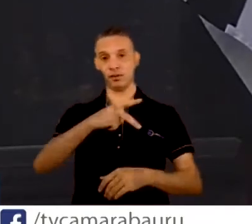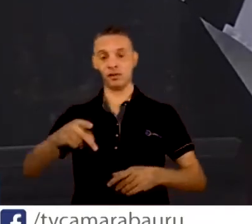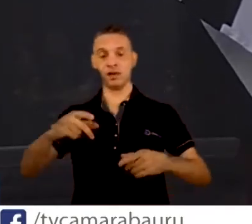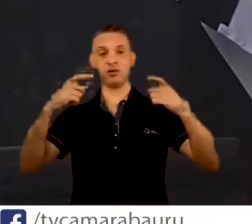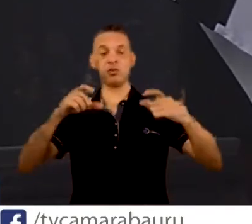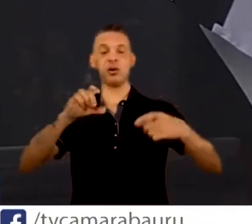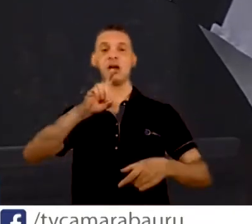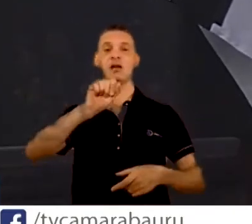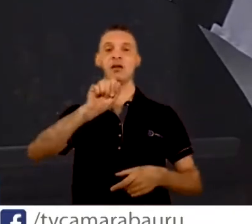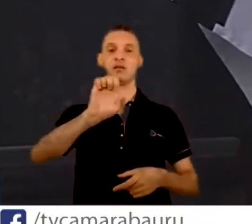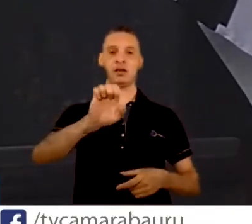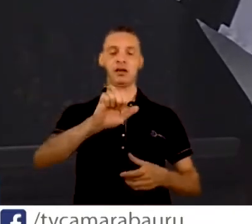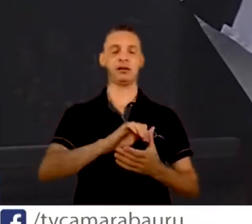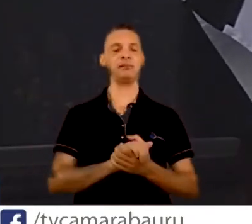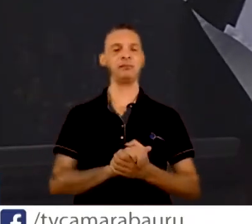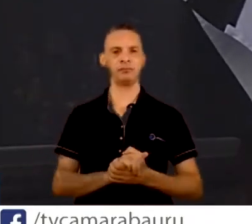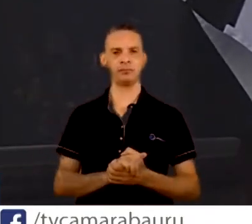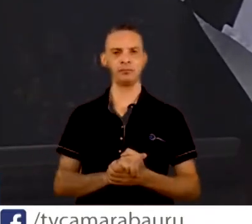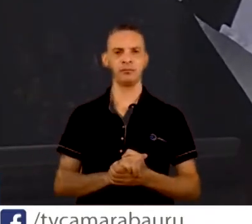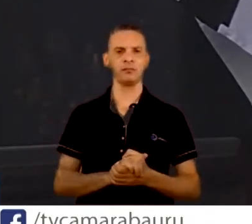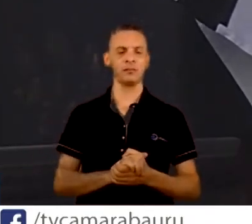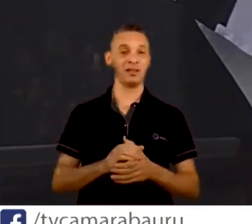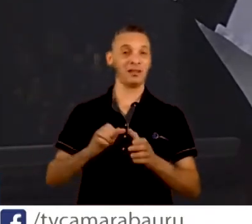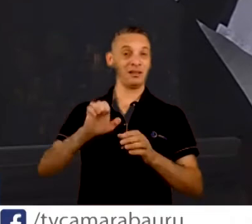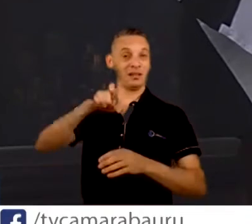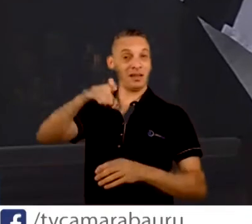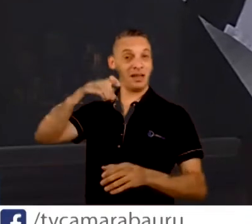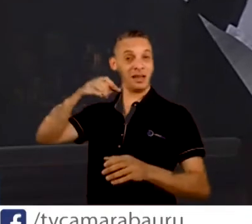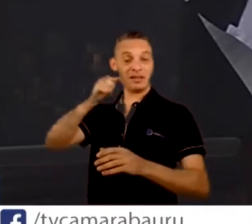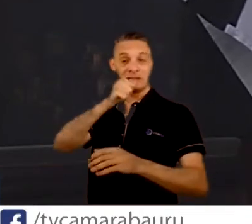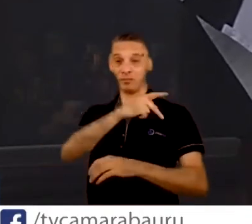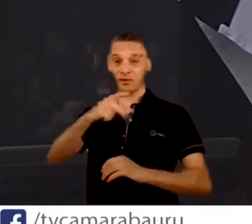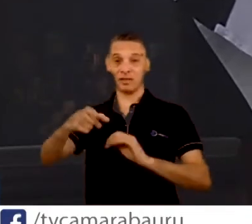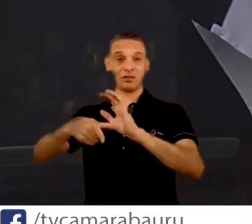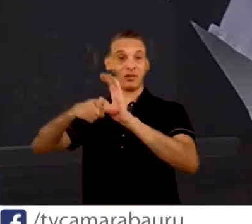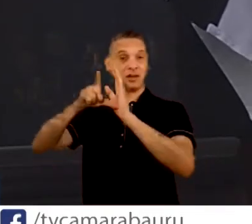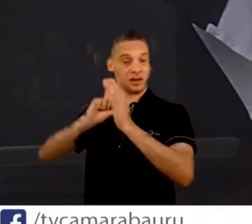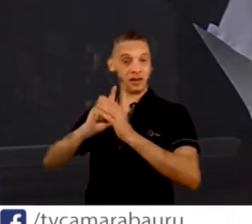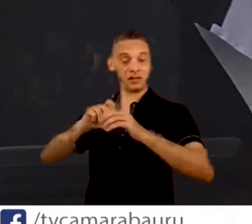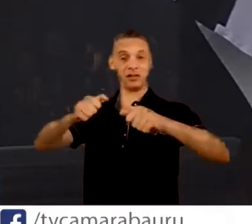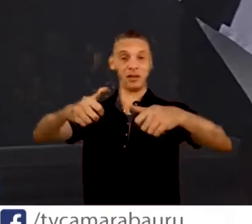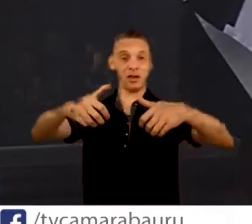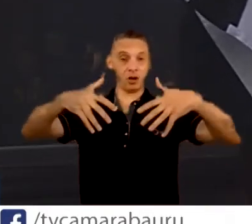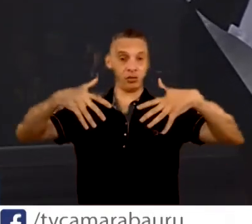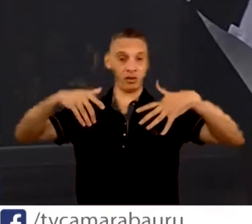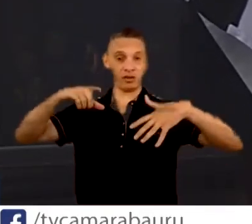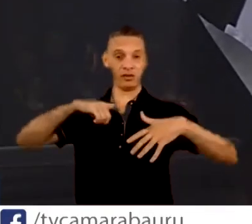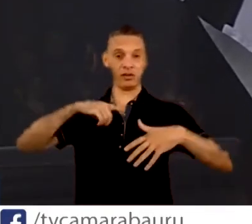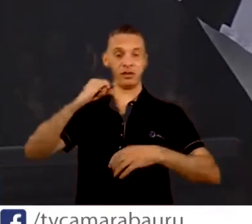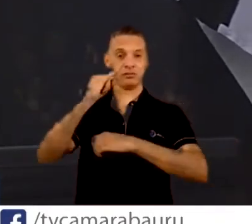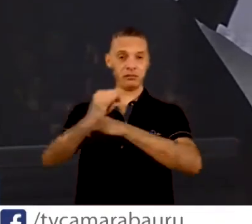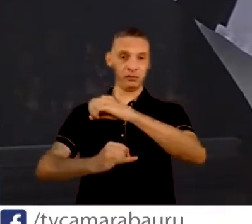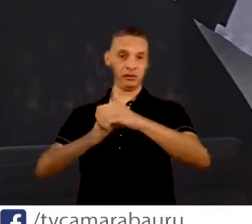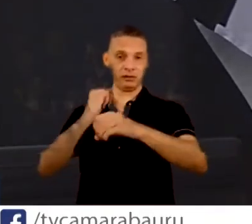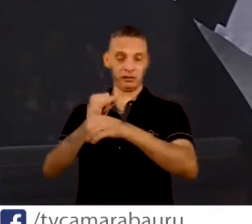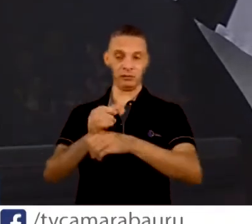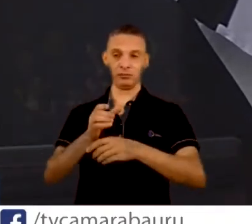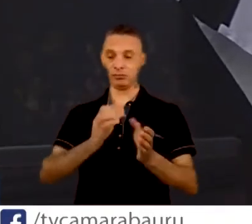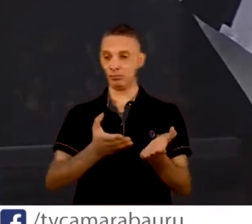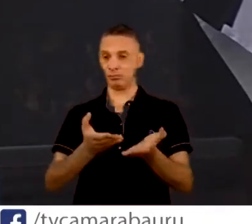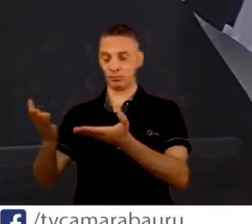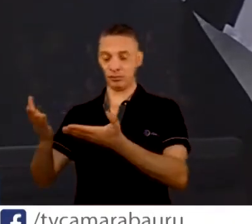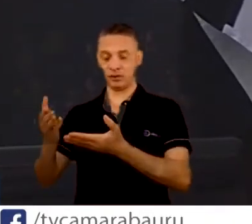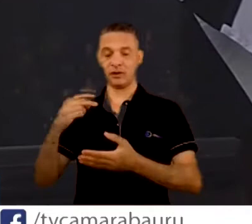porque o ex-presidente também, na audiência pública, Itaí, mandei inclusive o link para o vereador Miano, ele tece